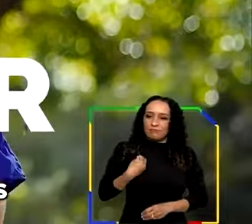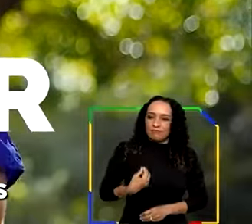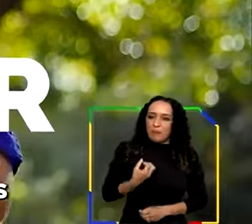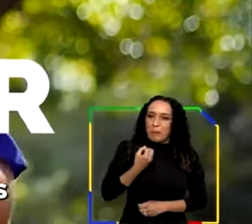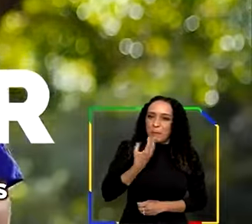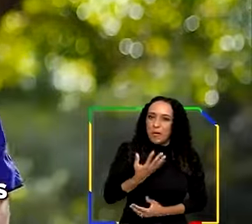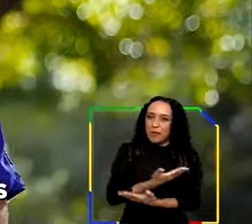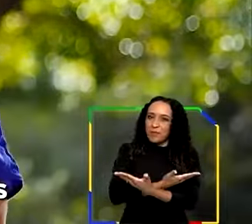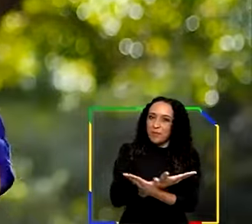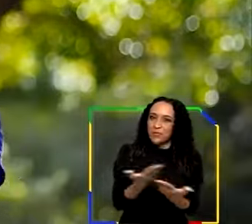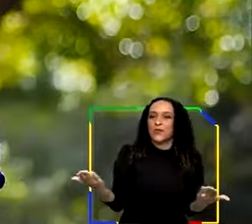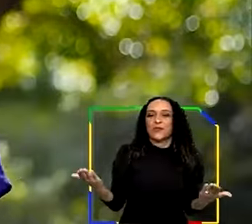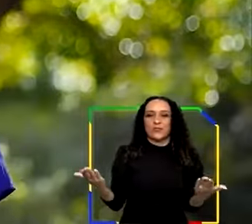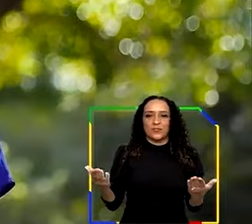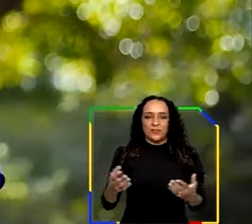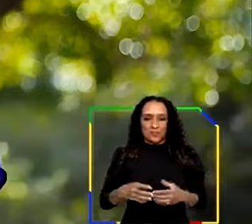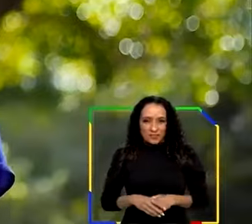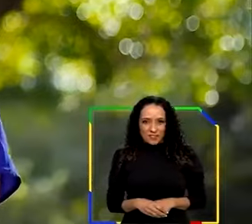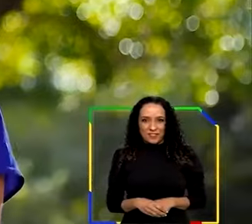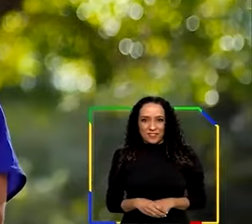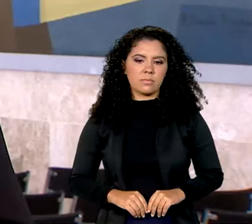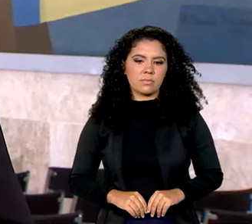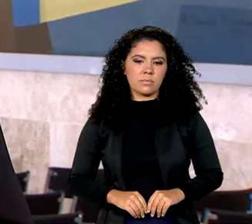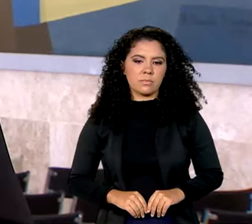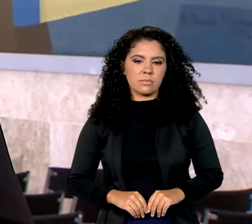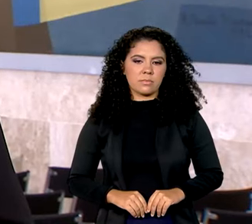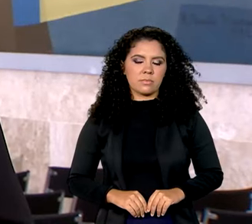viver para todas e todos nós.